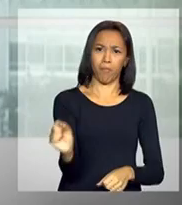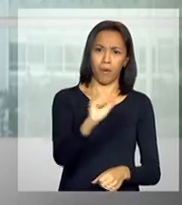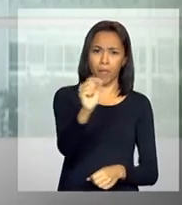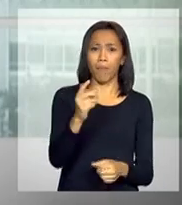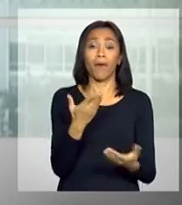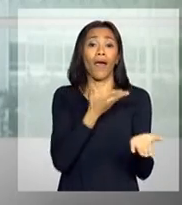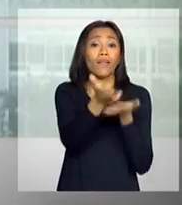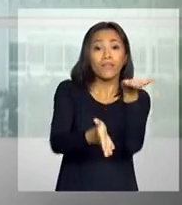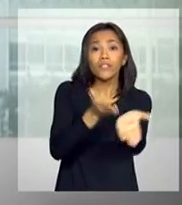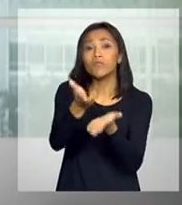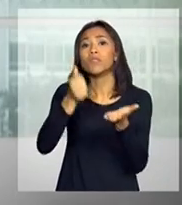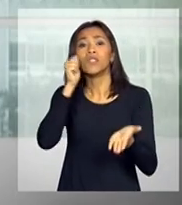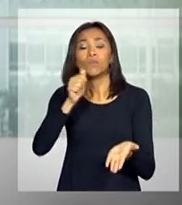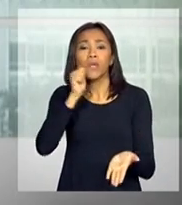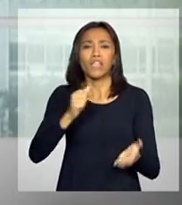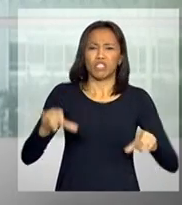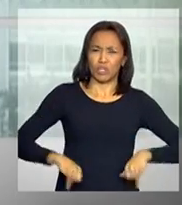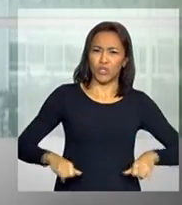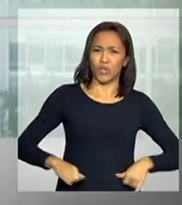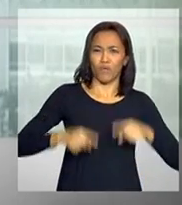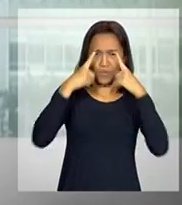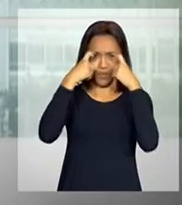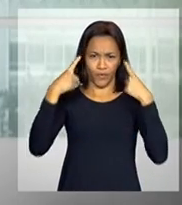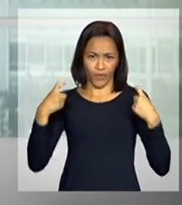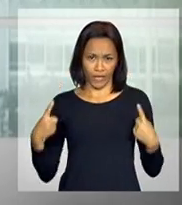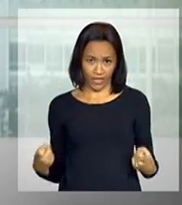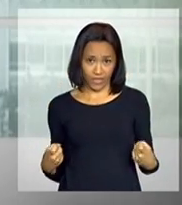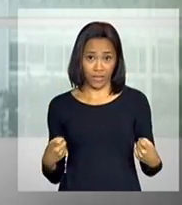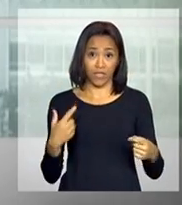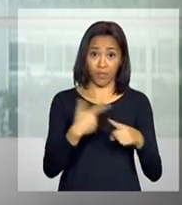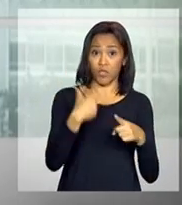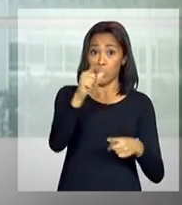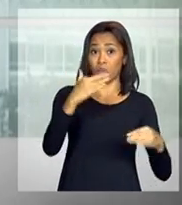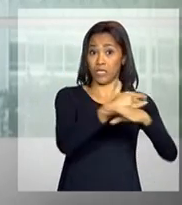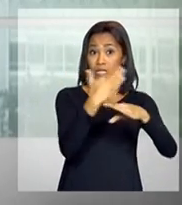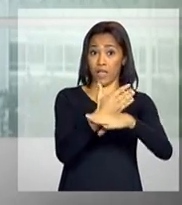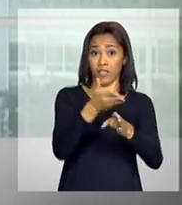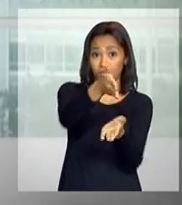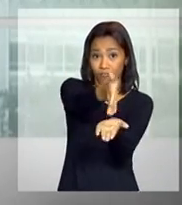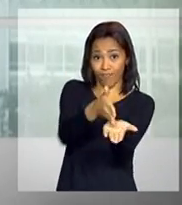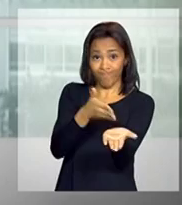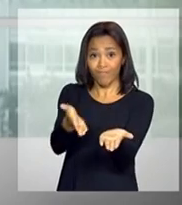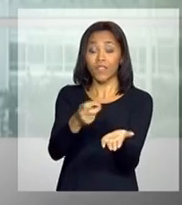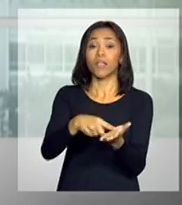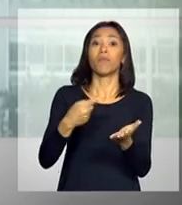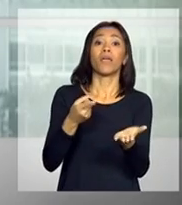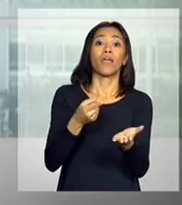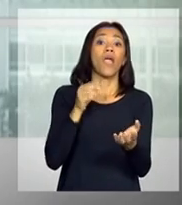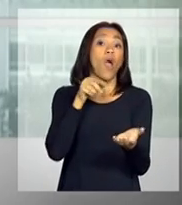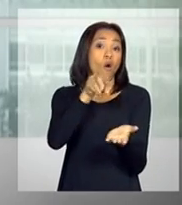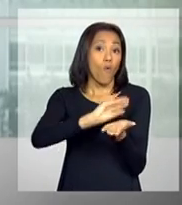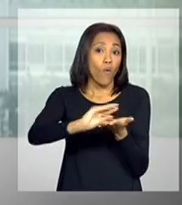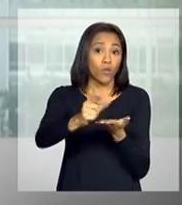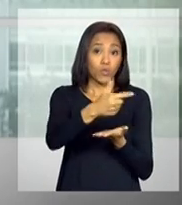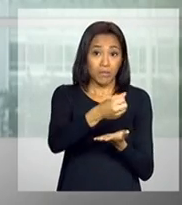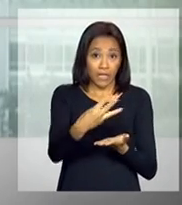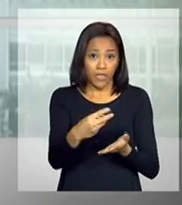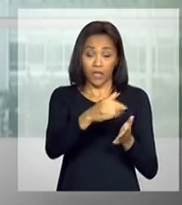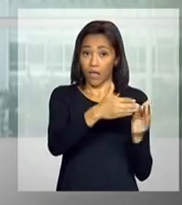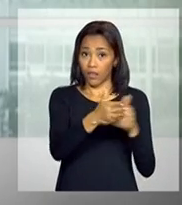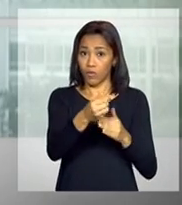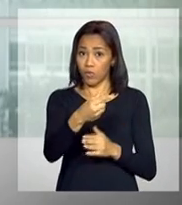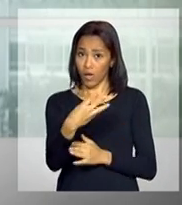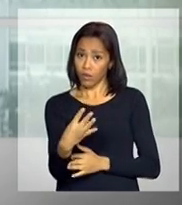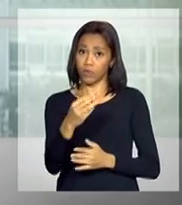atendimento às mulheres vítimas de violência nas cidades de fronteira. O investimento total no programa entre 2013 e 2014 será